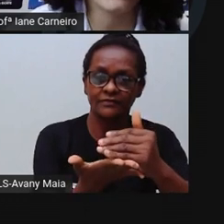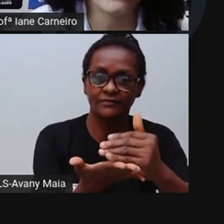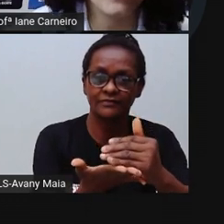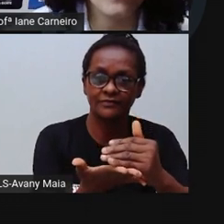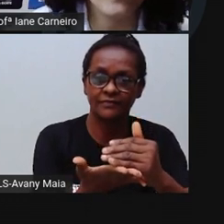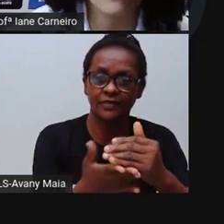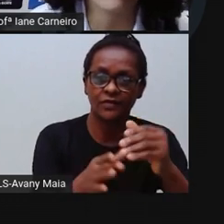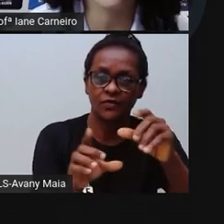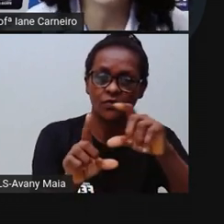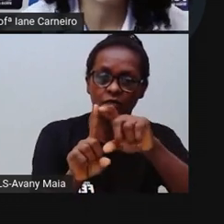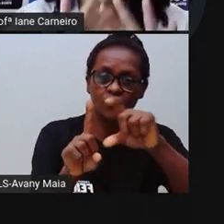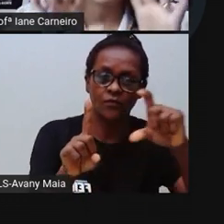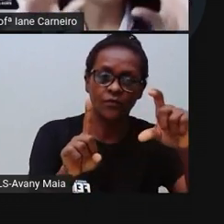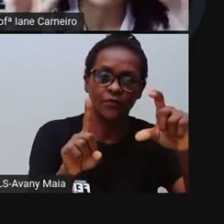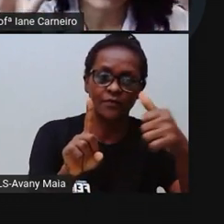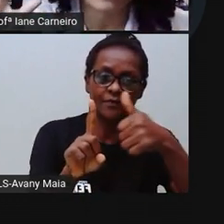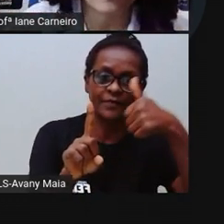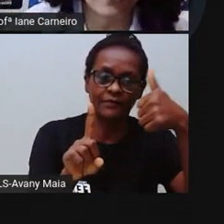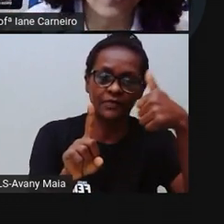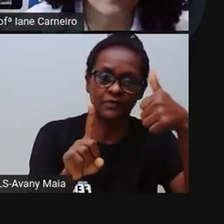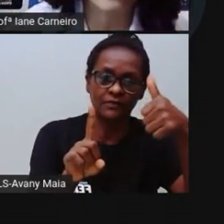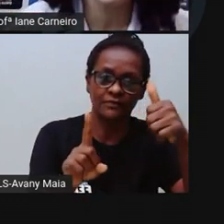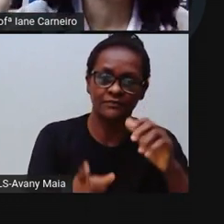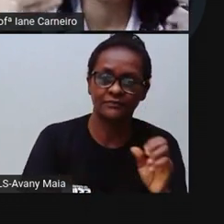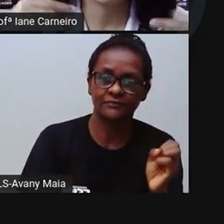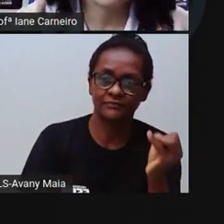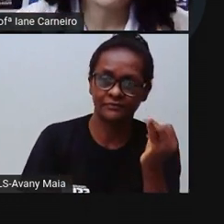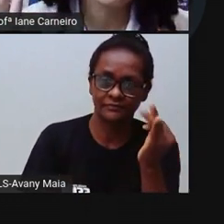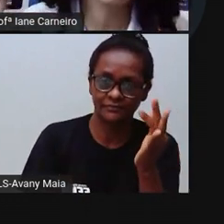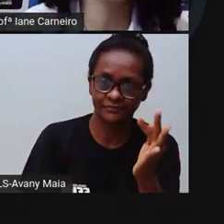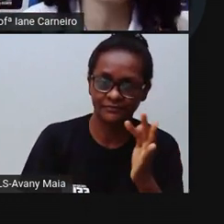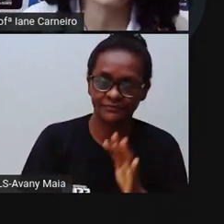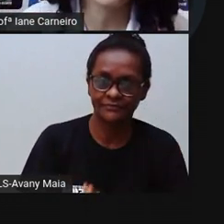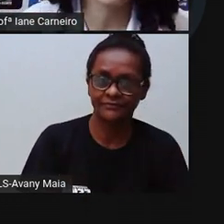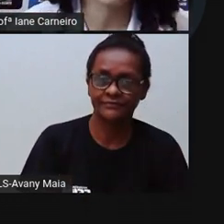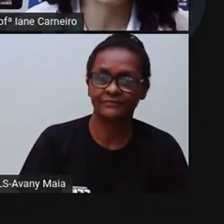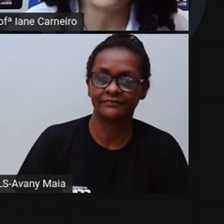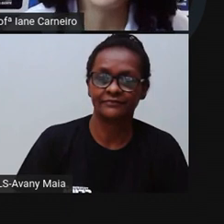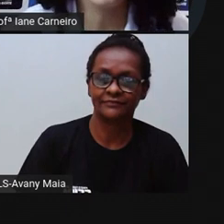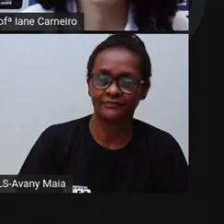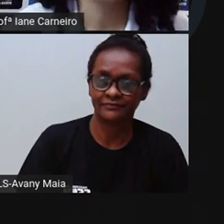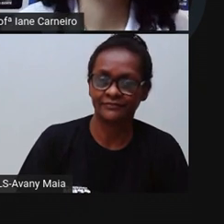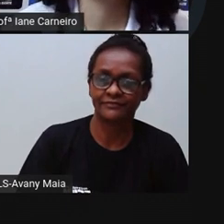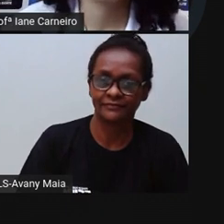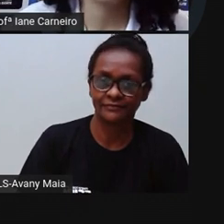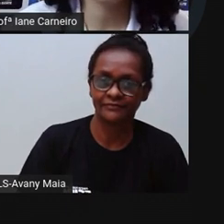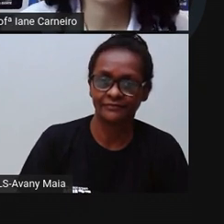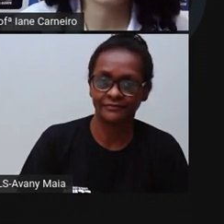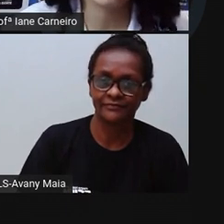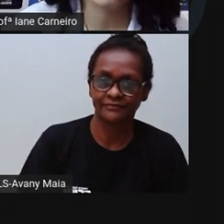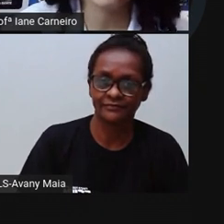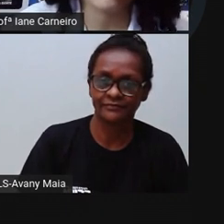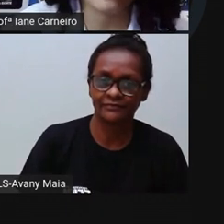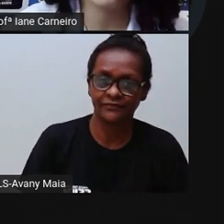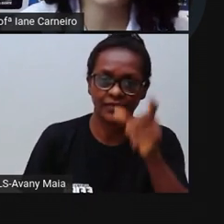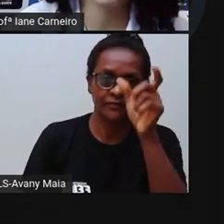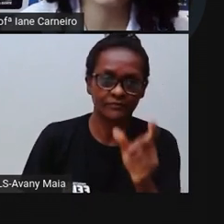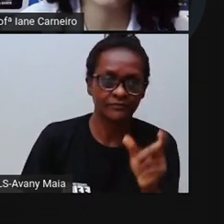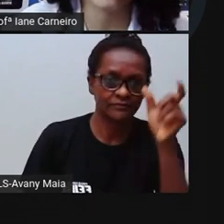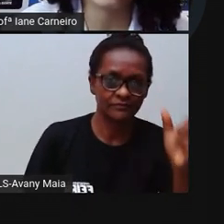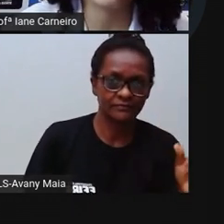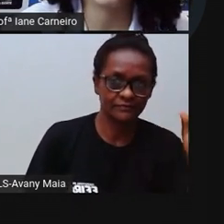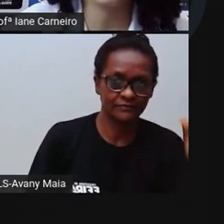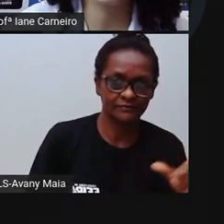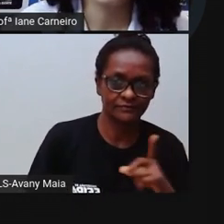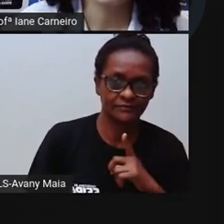quadradinho. A prova vai fazer só essa explicação agora e depois a gente continua a leitura, tá certo? Então aqui estão os personagens no